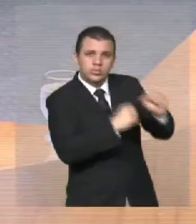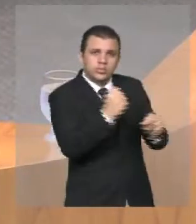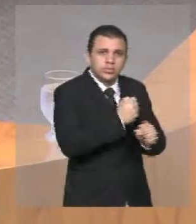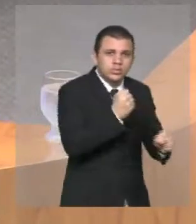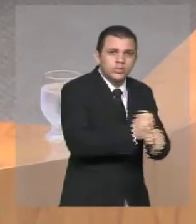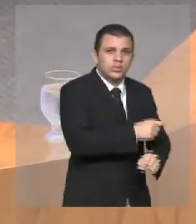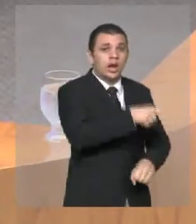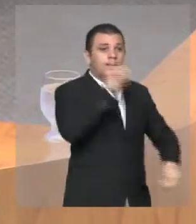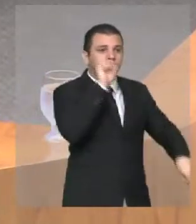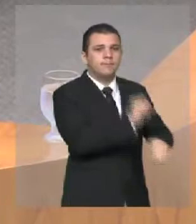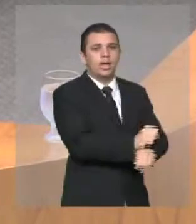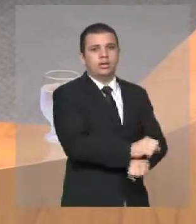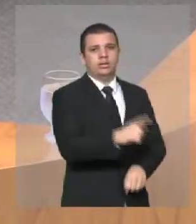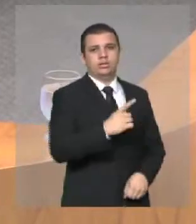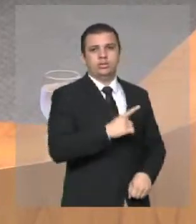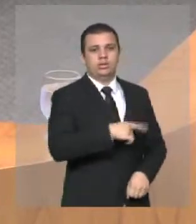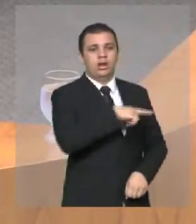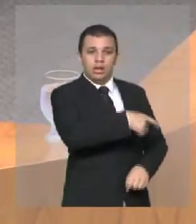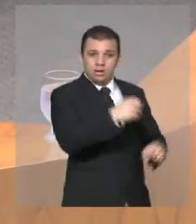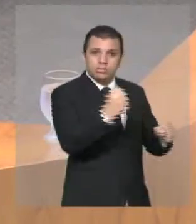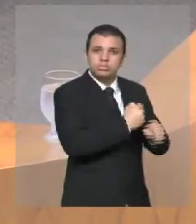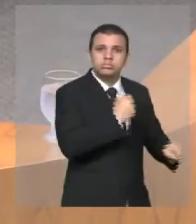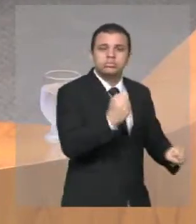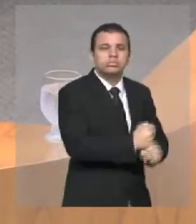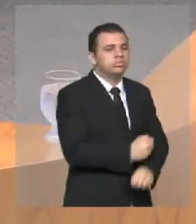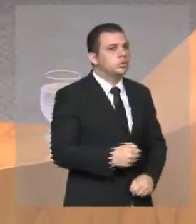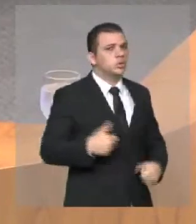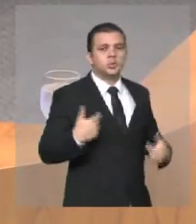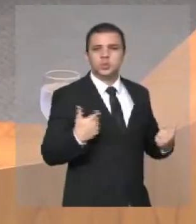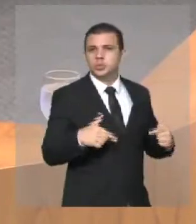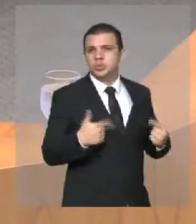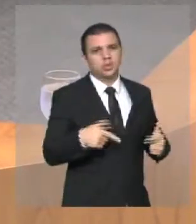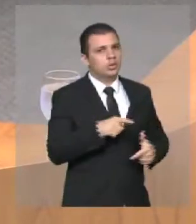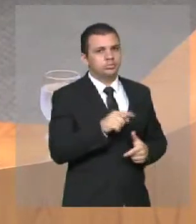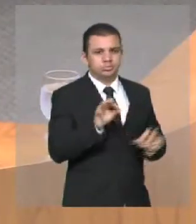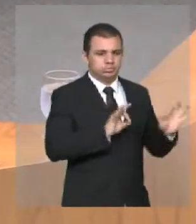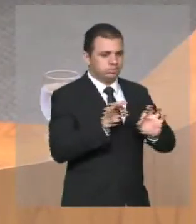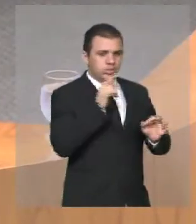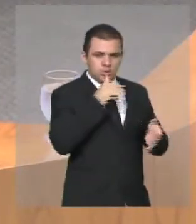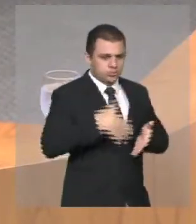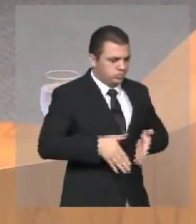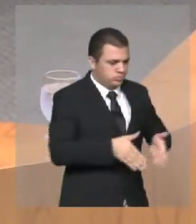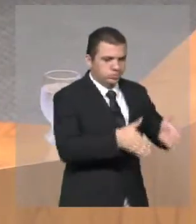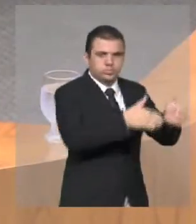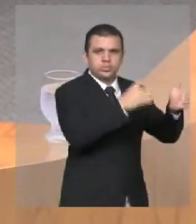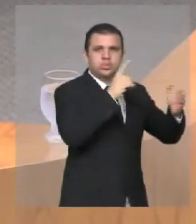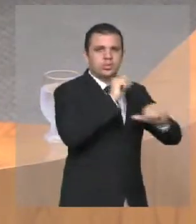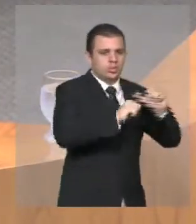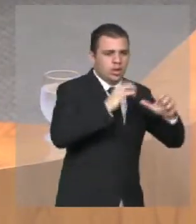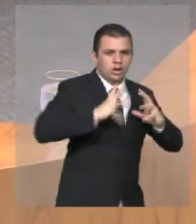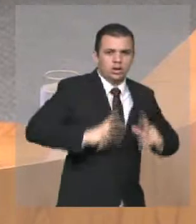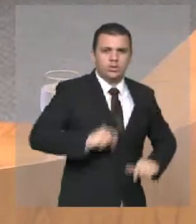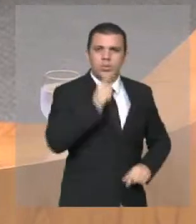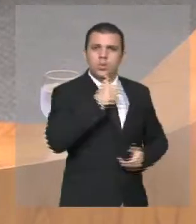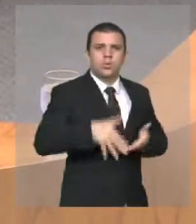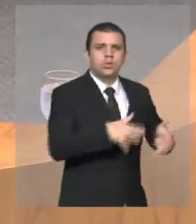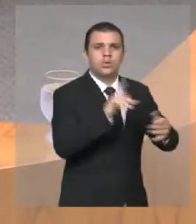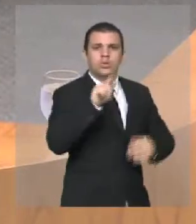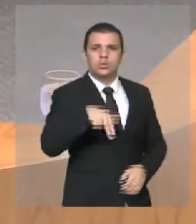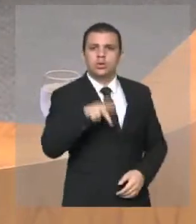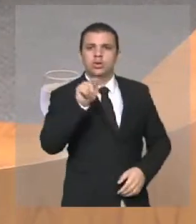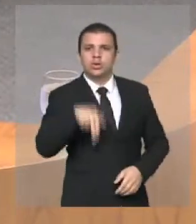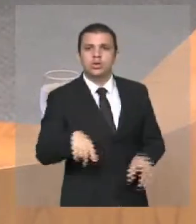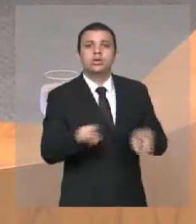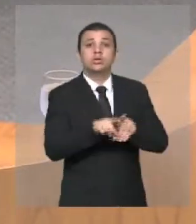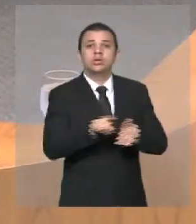obra está parada, a obra não fez a canalização e a revitalização do Rio Gangã e a obra tem cometido crimes ambientais.